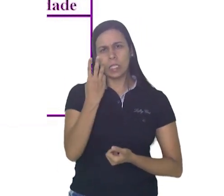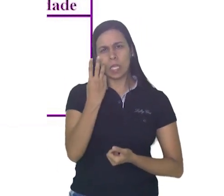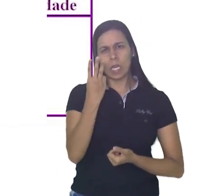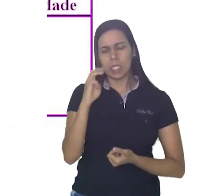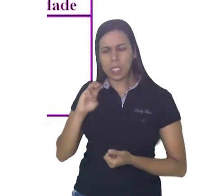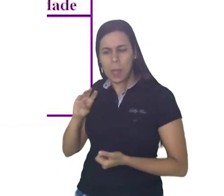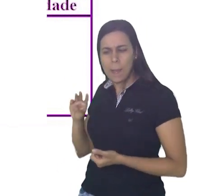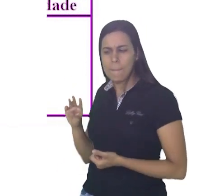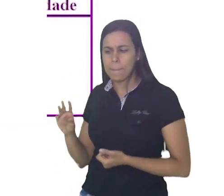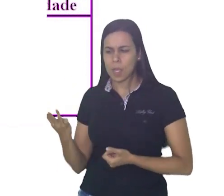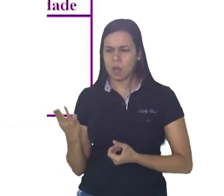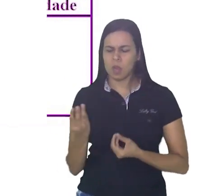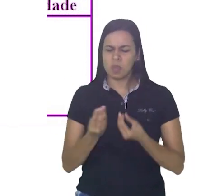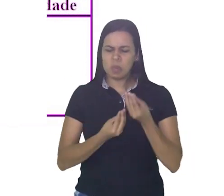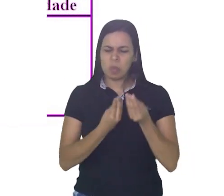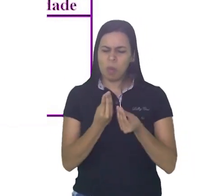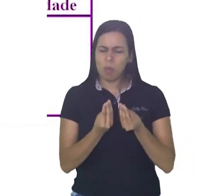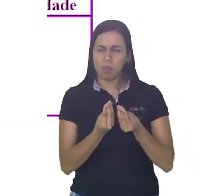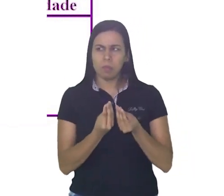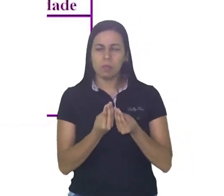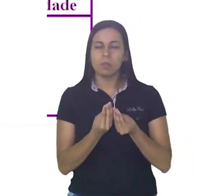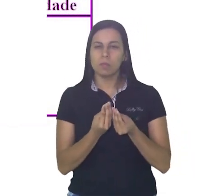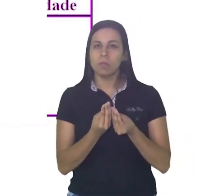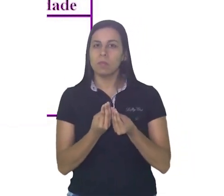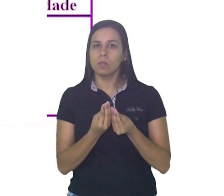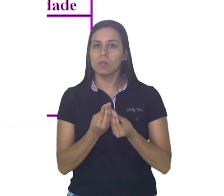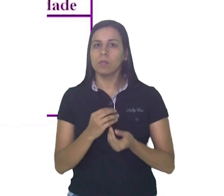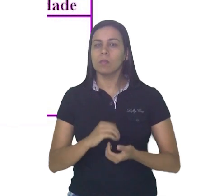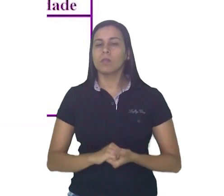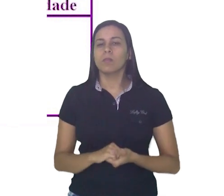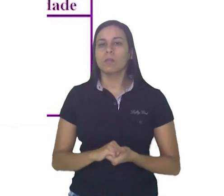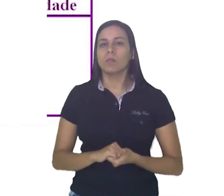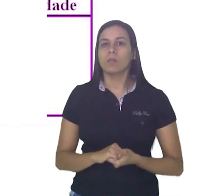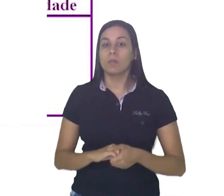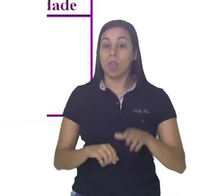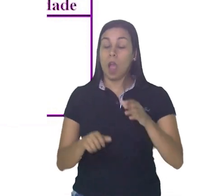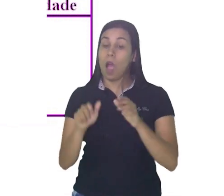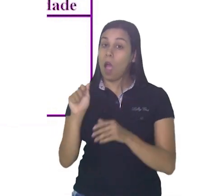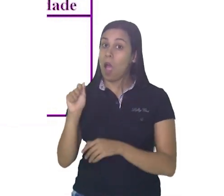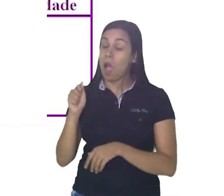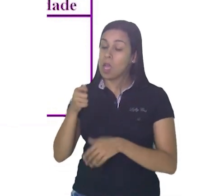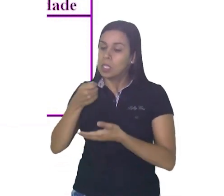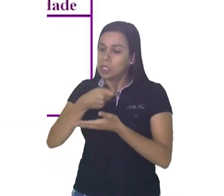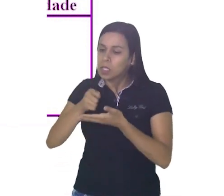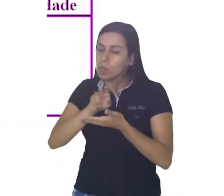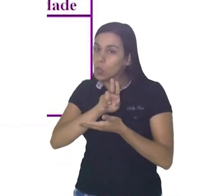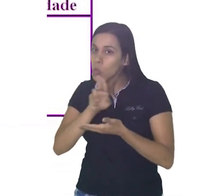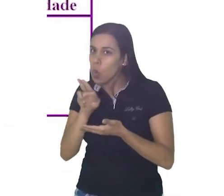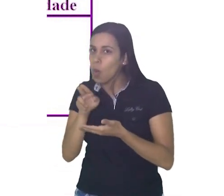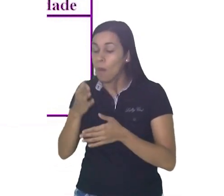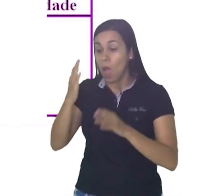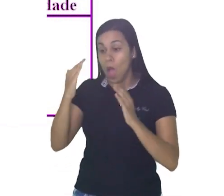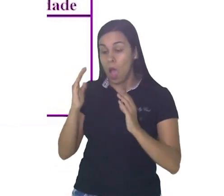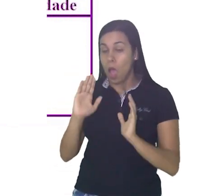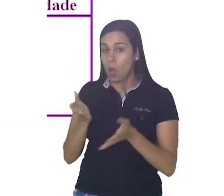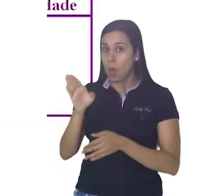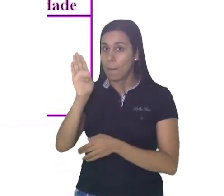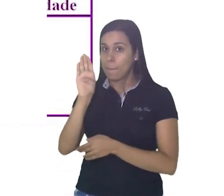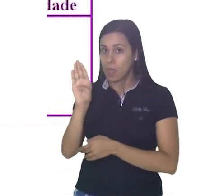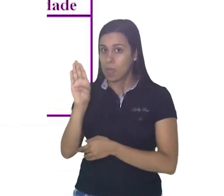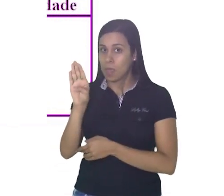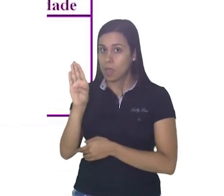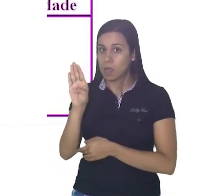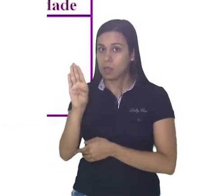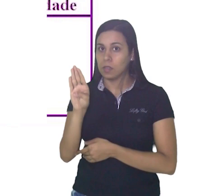número. A letra A, nós tivemos que escrever por extenso. Na letra B, nós vamos representar o número 3